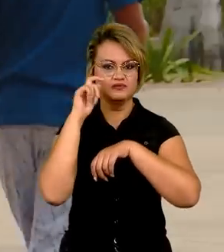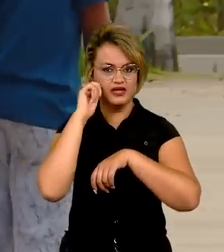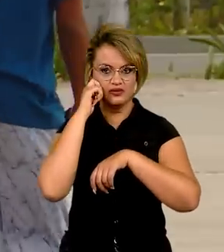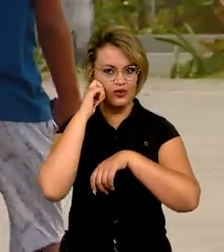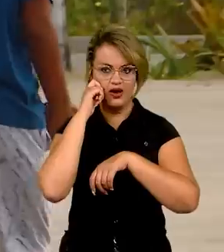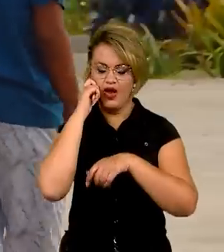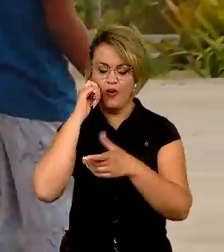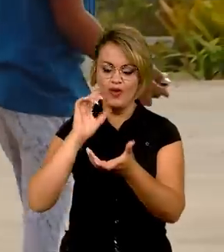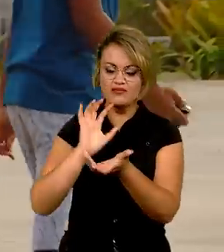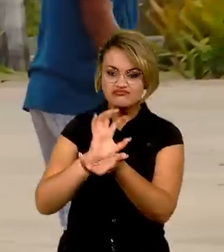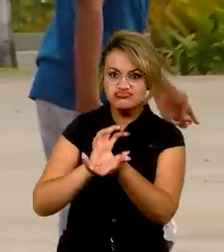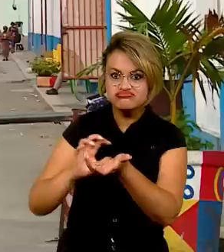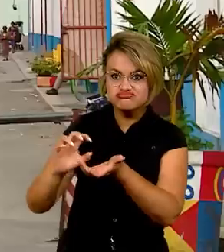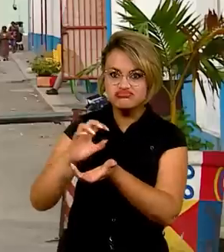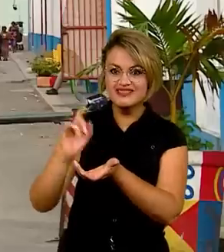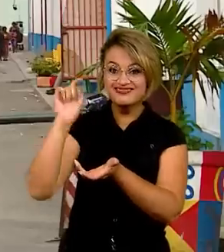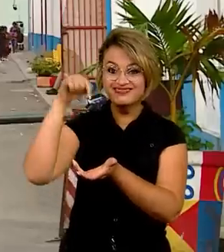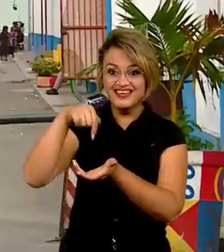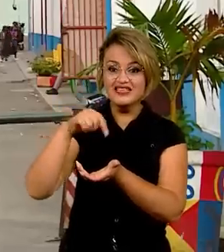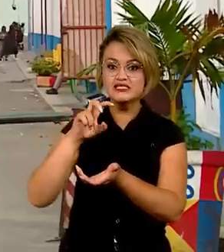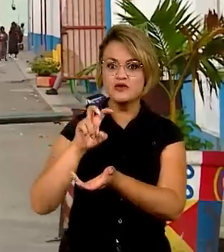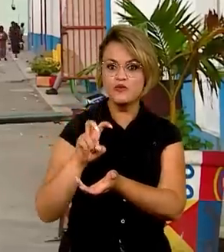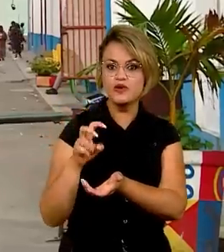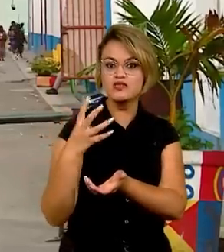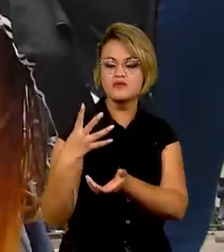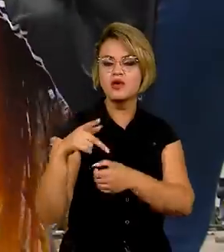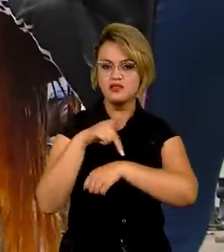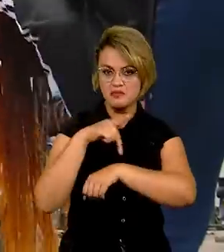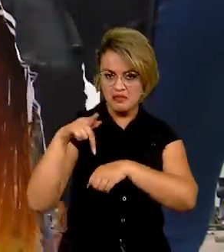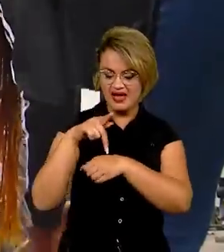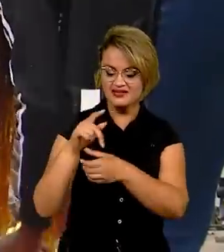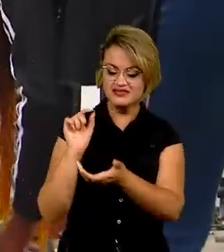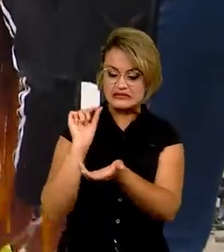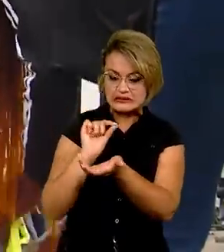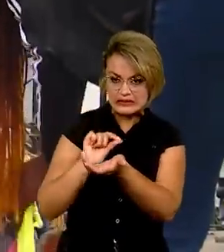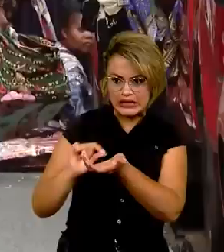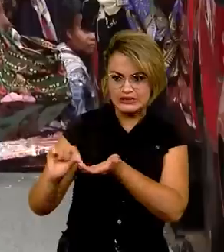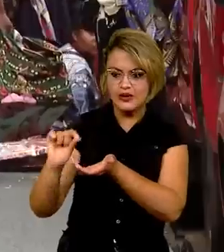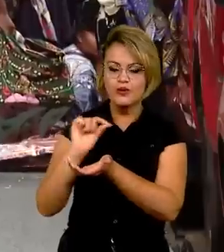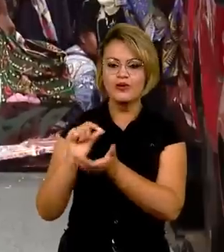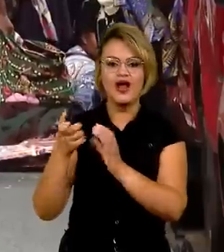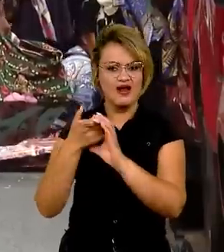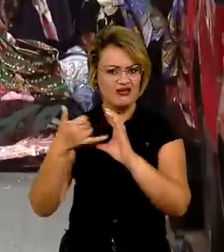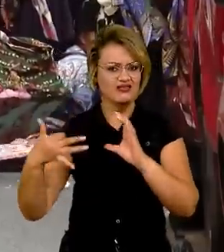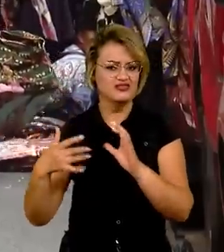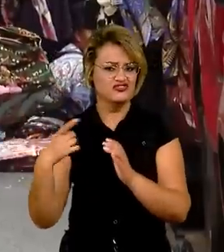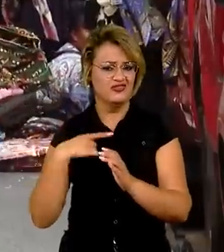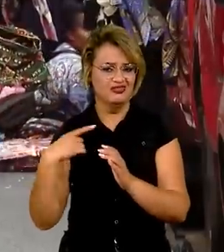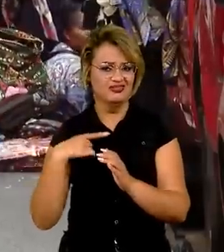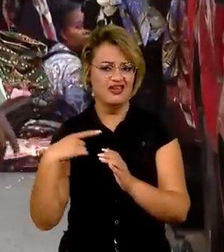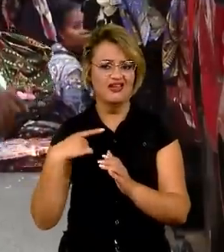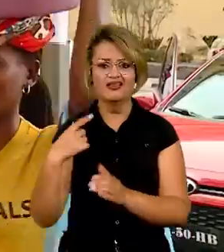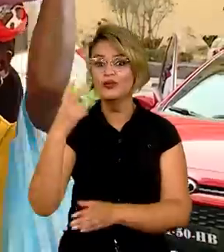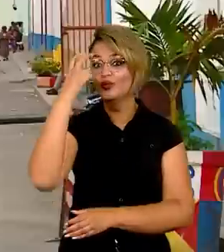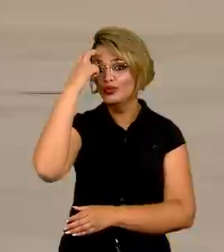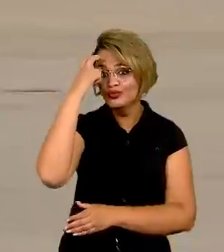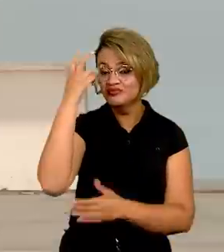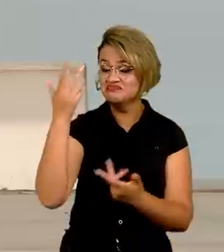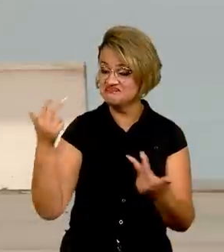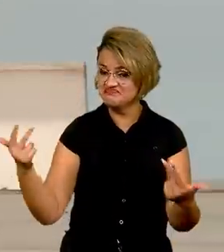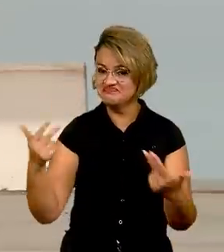continente, são 54 países, cada um com a sua originalidade, sua cultura.